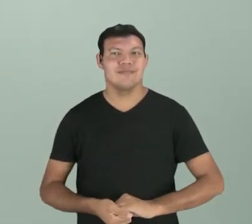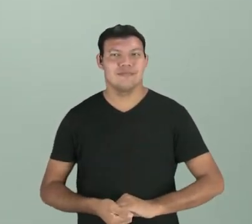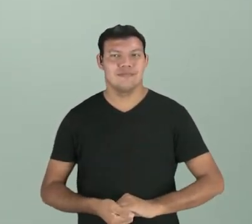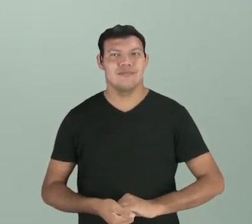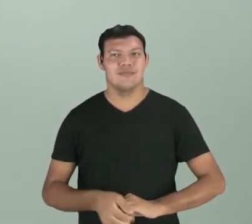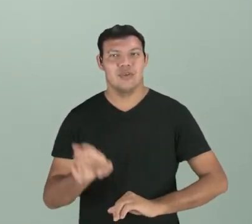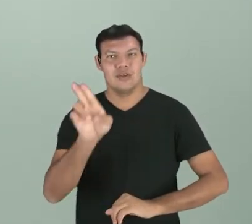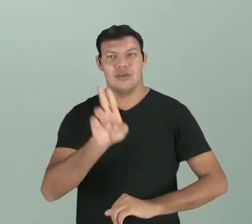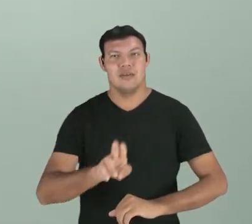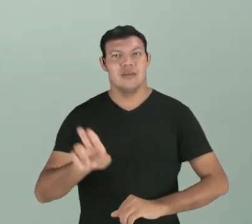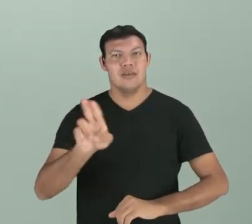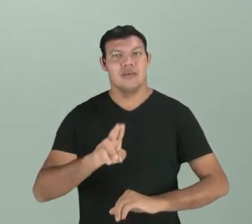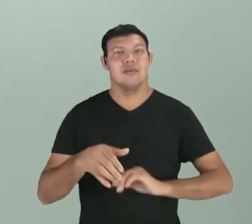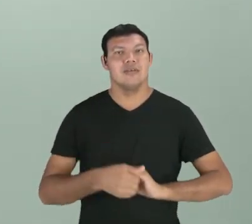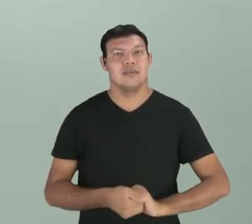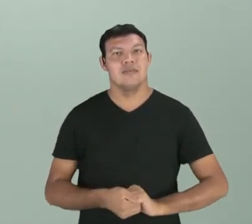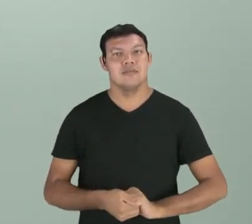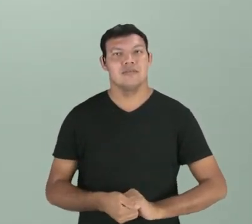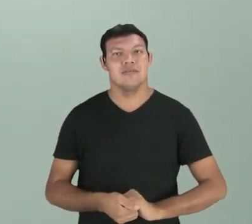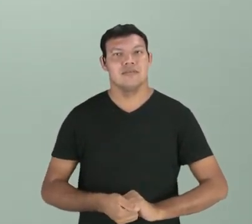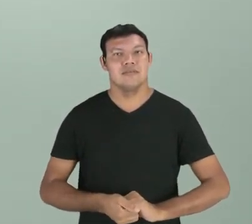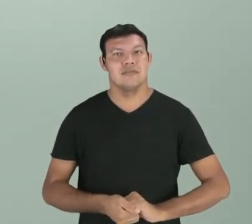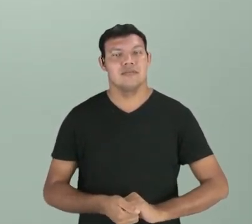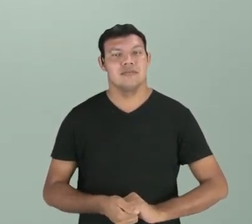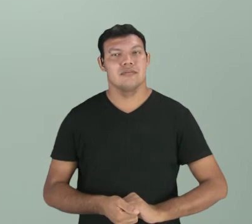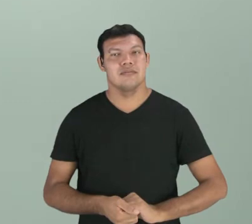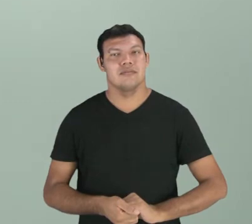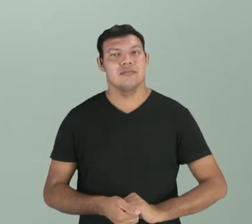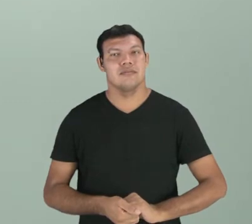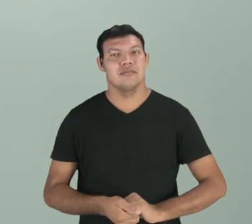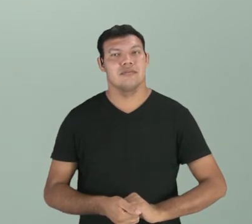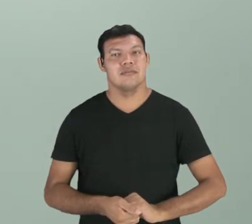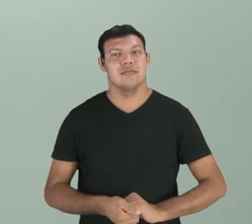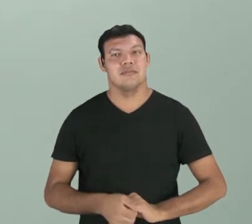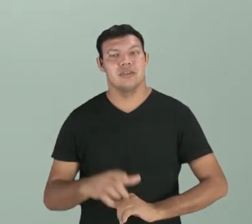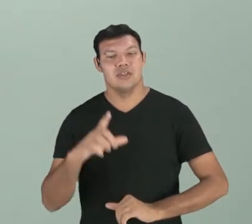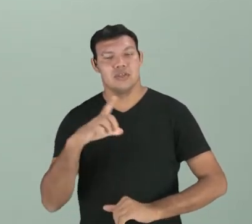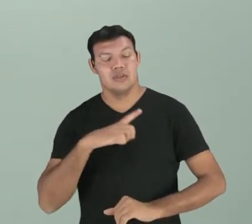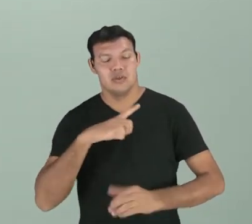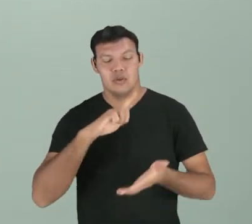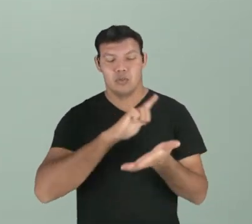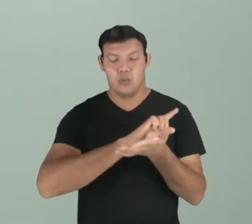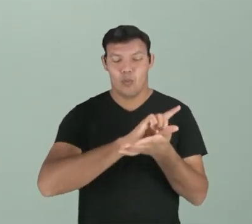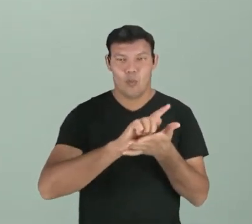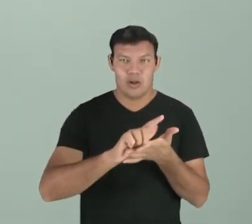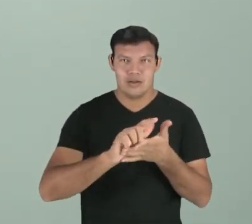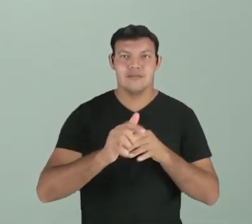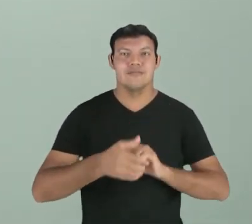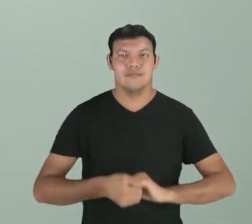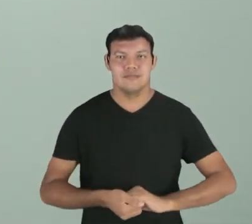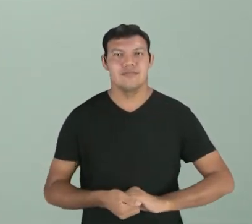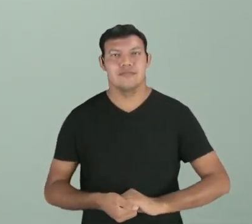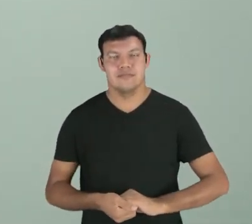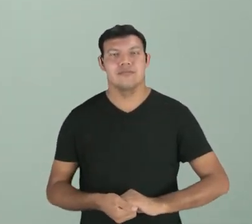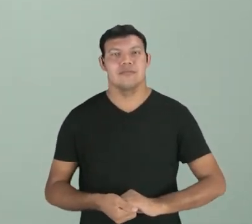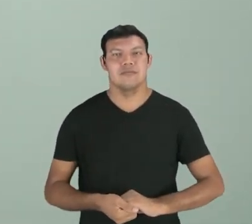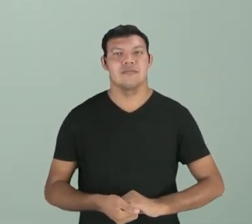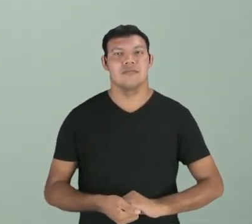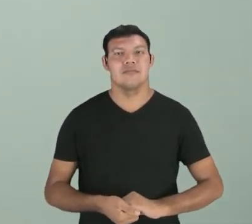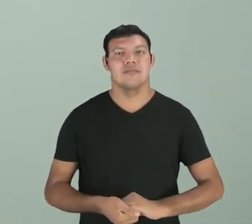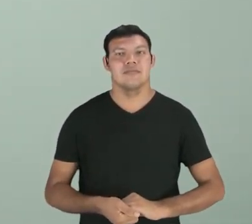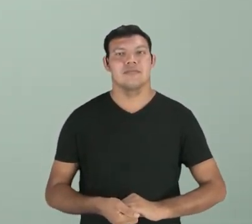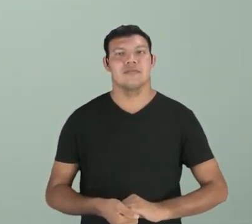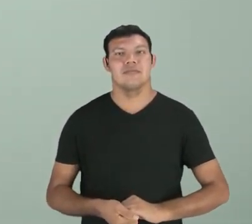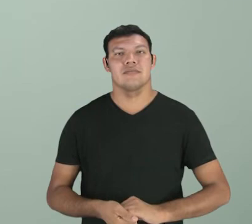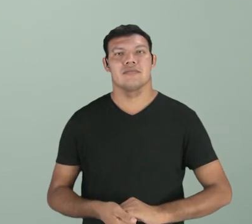Usamos o tinha limpado, tinha feito, tinha comido, tinha chegado, né? Usamos esses tempos compostos no